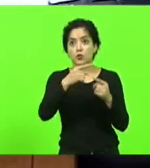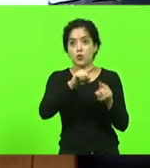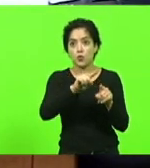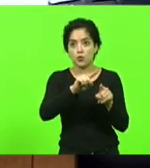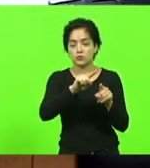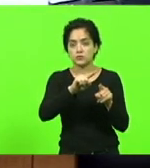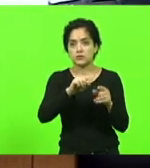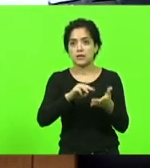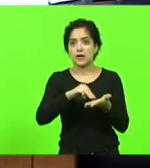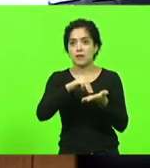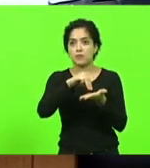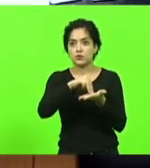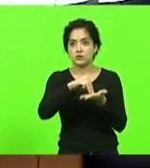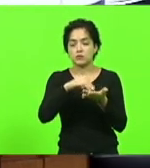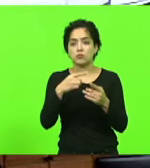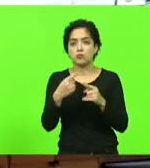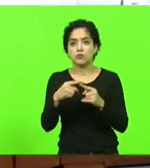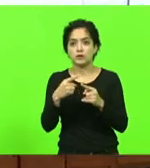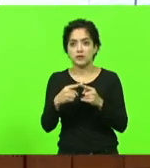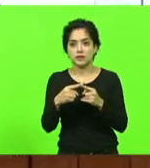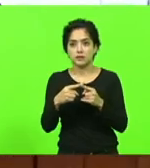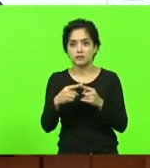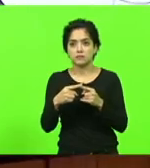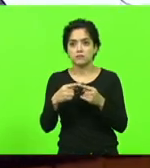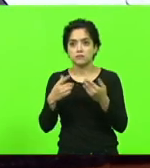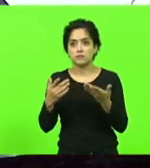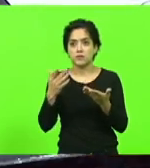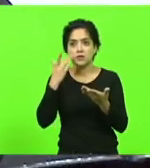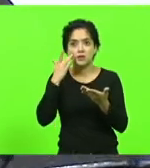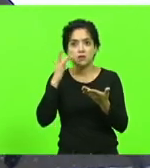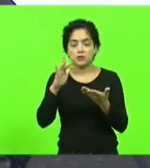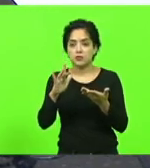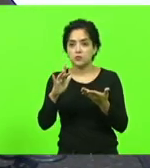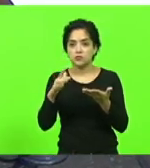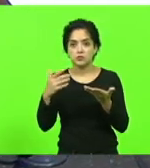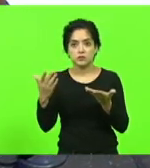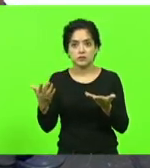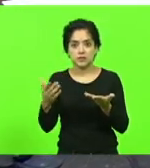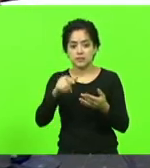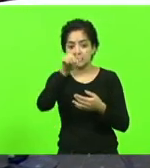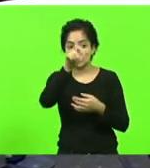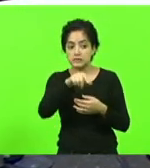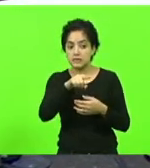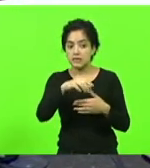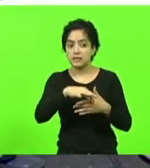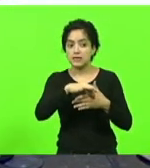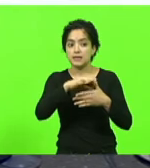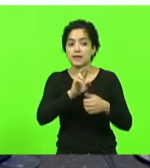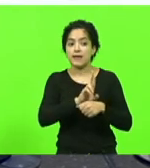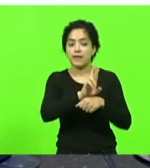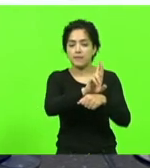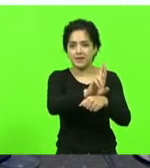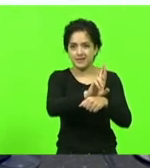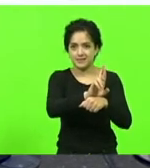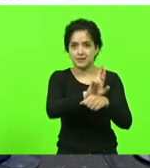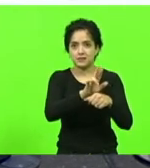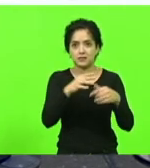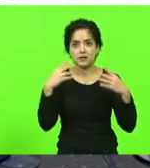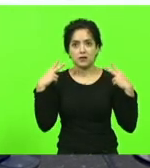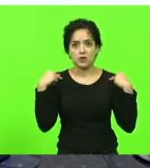moção porque francamente eu não sei se o Zé Trovão representa os caminhoneiros